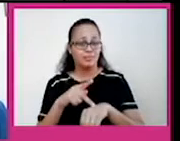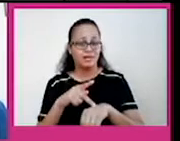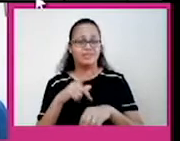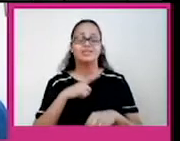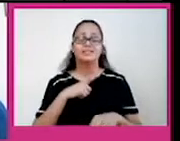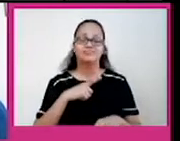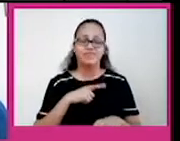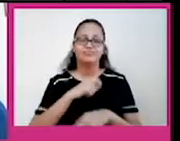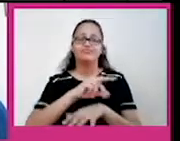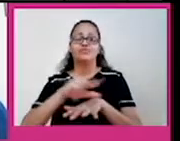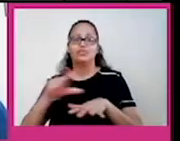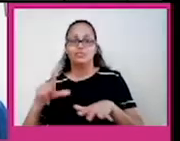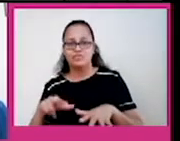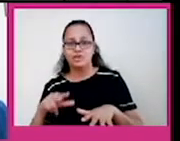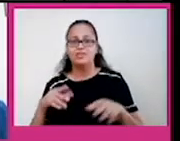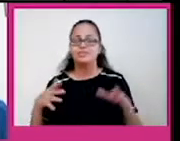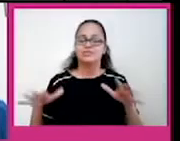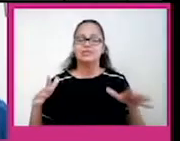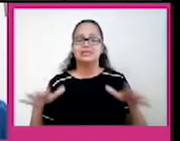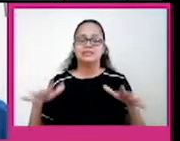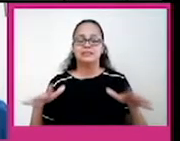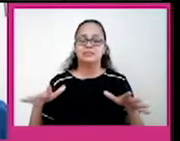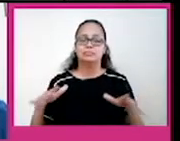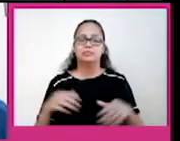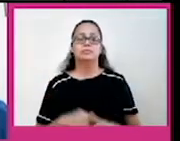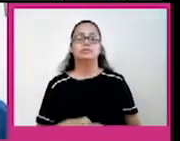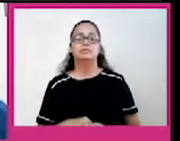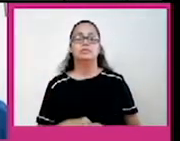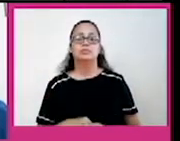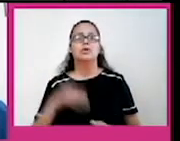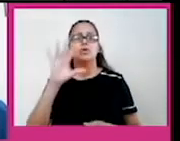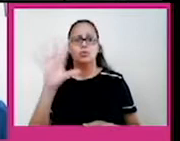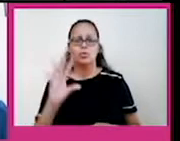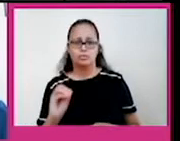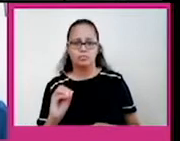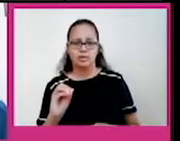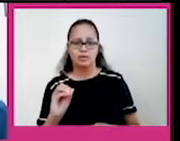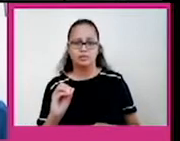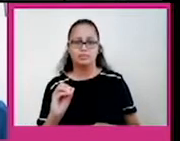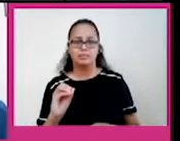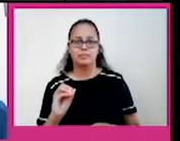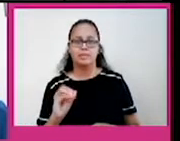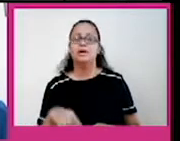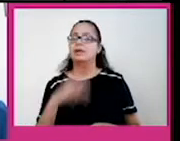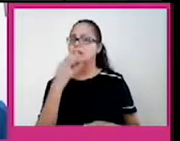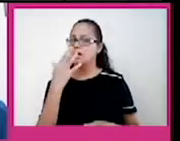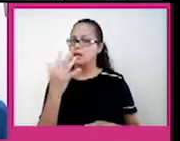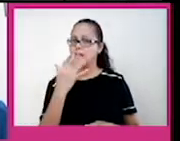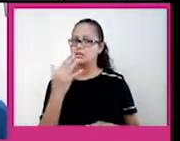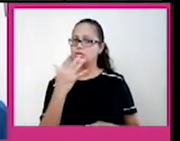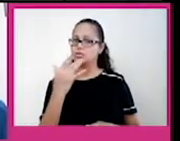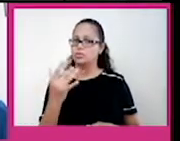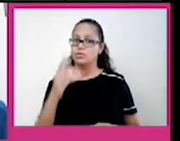terremotos, em razão principalmente do choque das placas. Observem esse mapa aqui, as principais partes do relevo, de acordo com os tons de cores, que vai